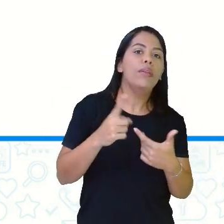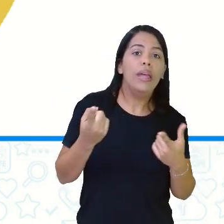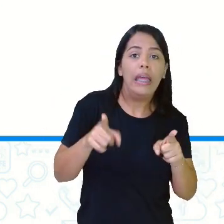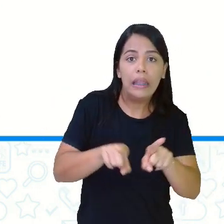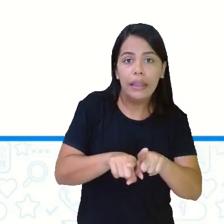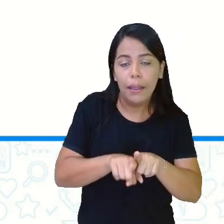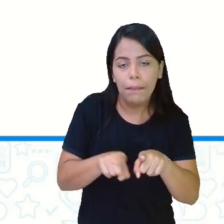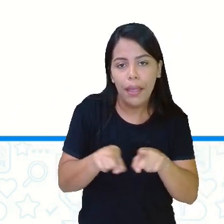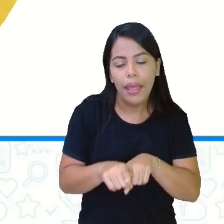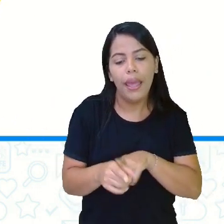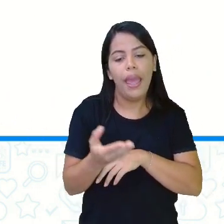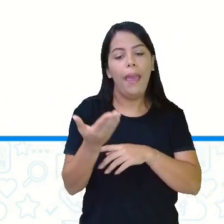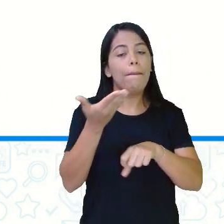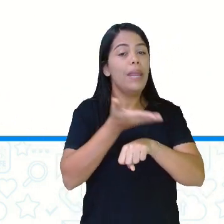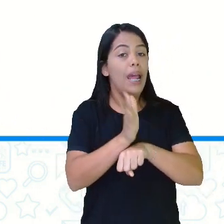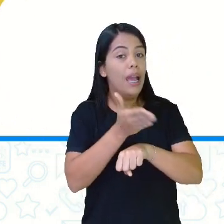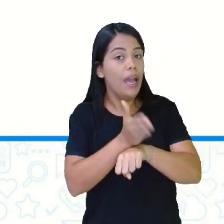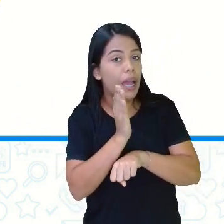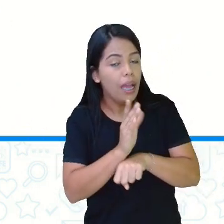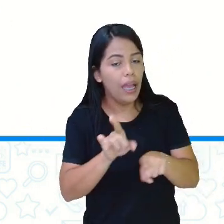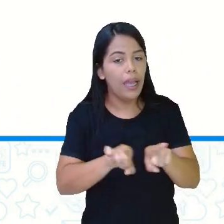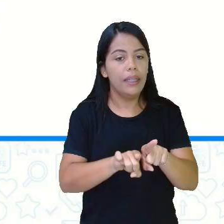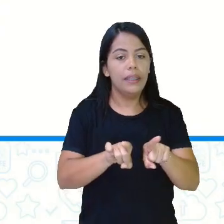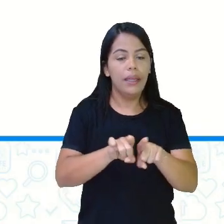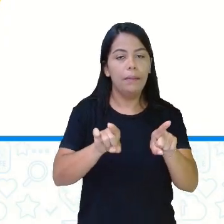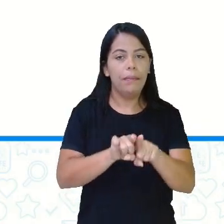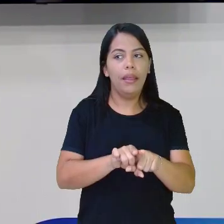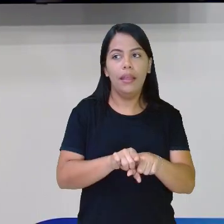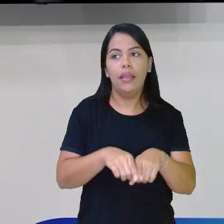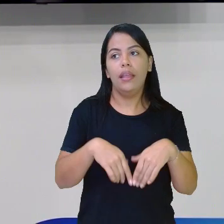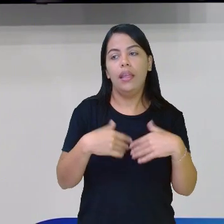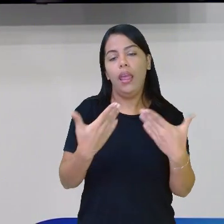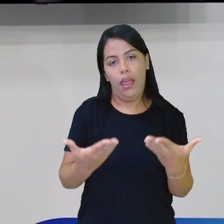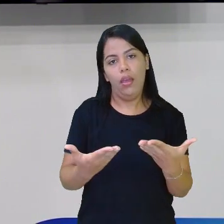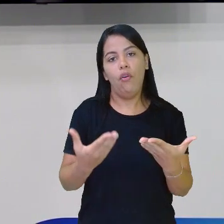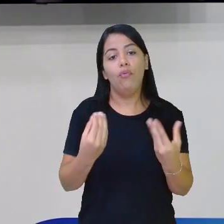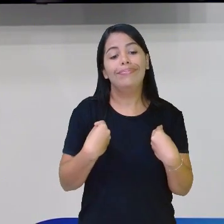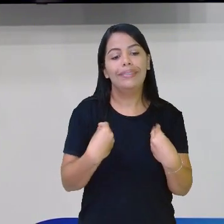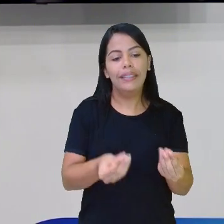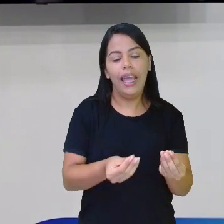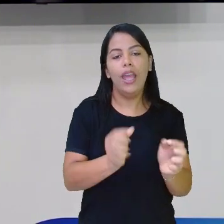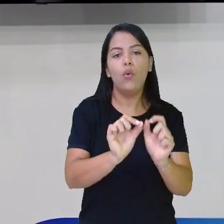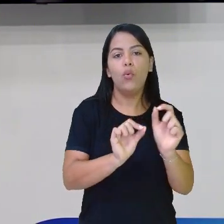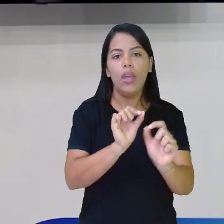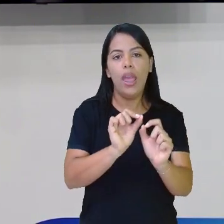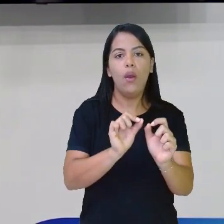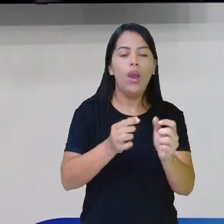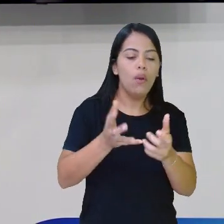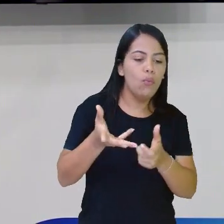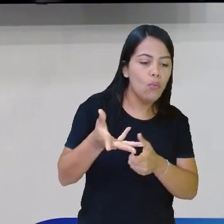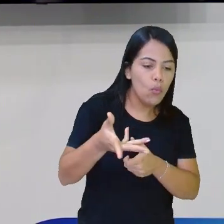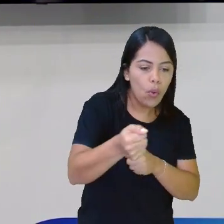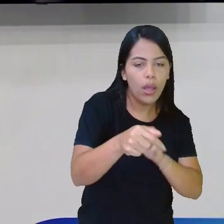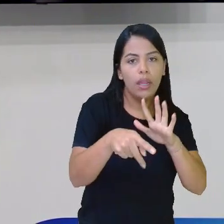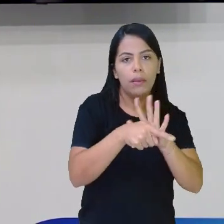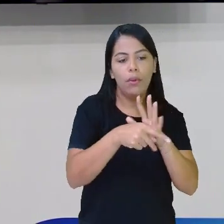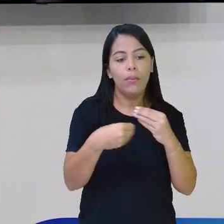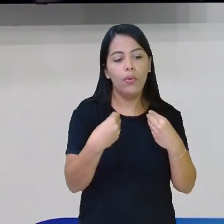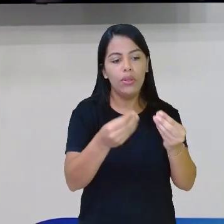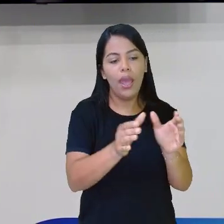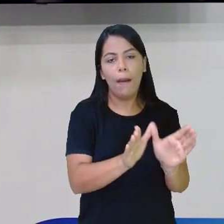São alegres e francas, não Eu tava dando uma qualidade às borboletas brancas, tá?